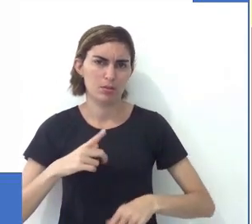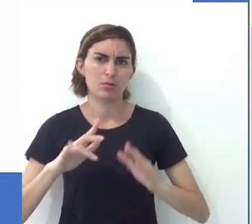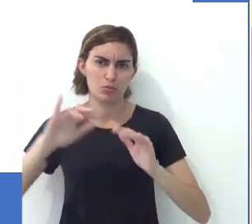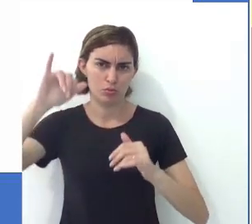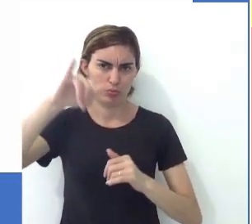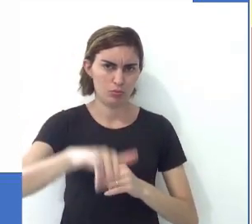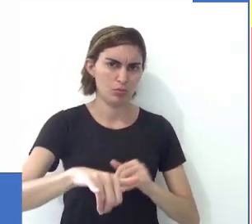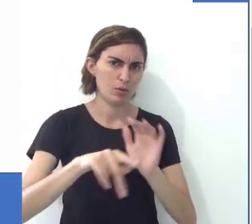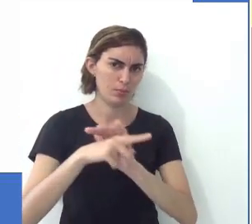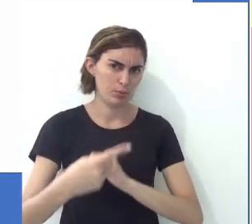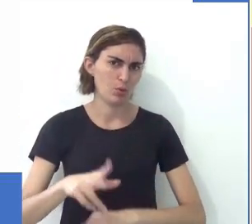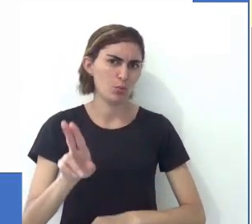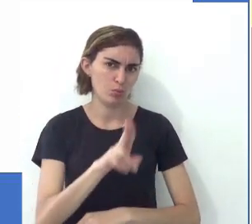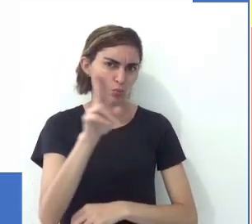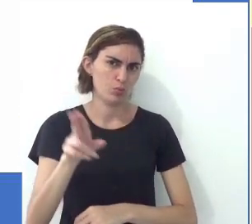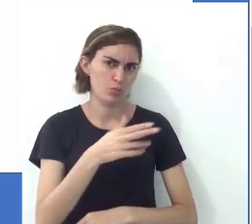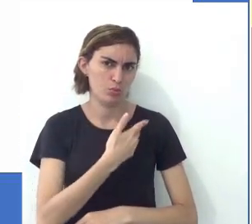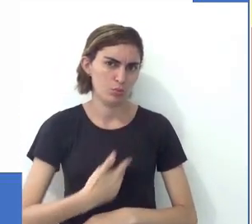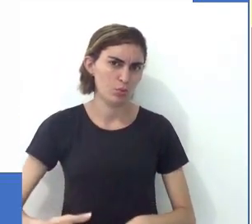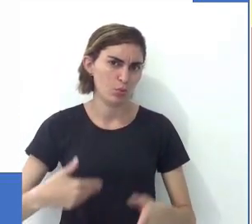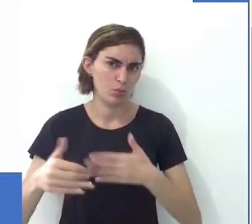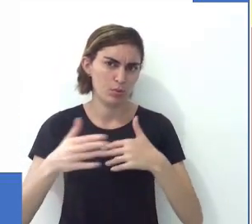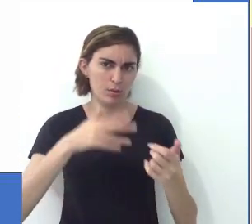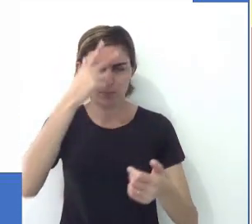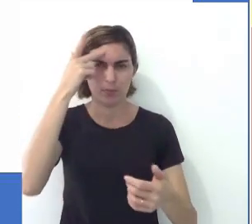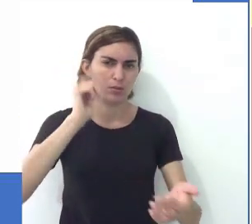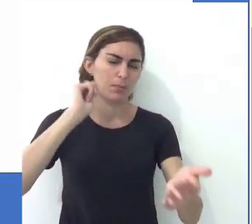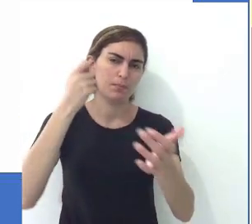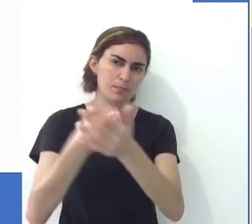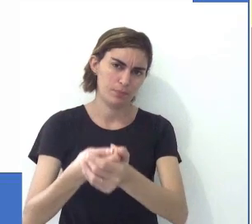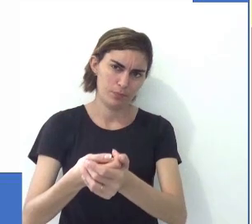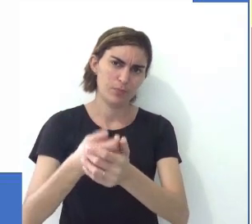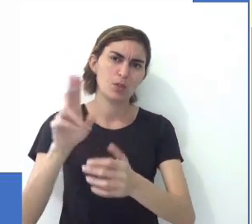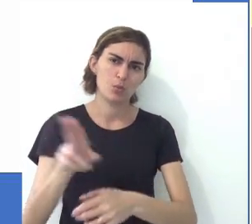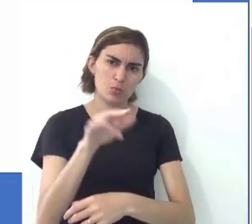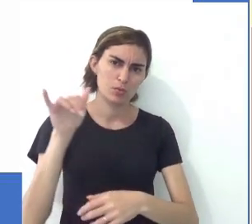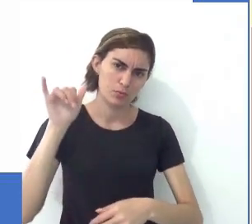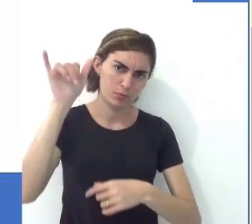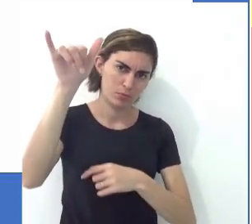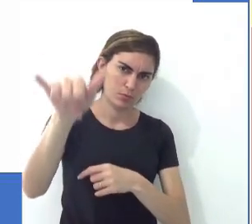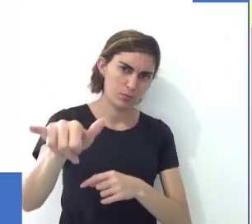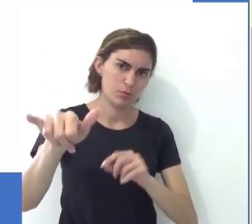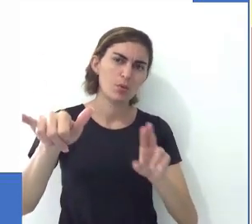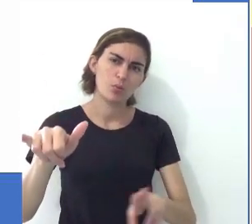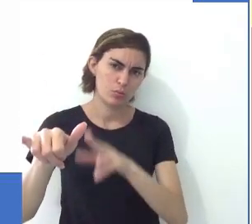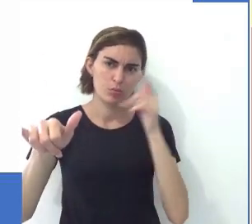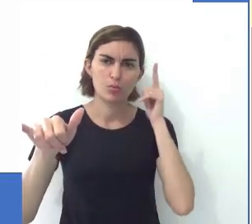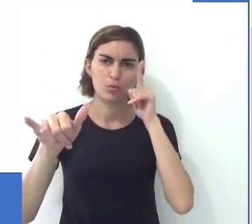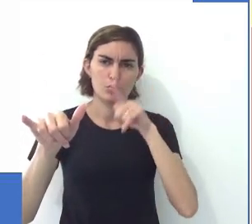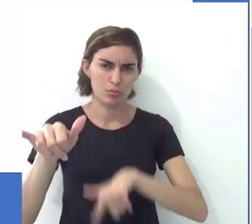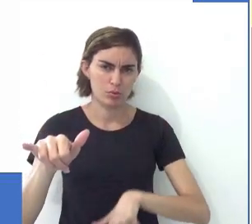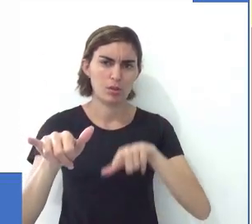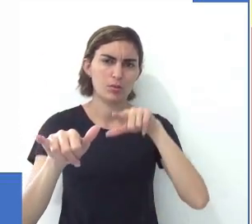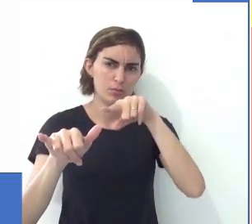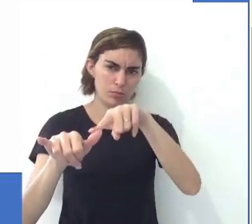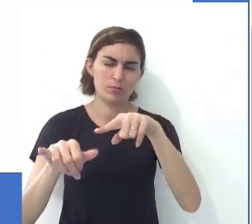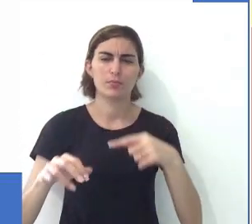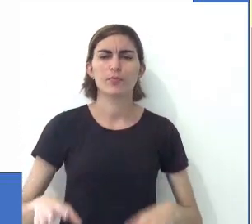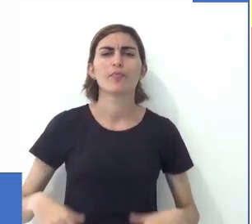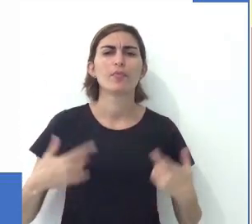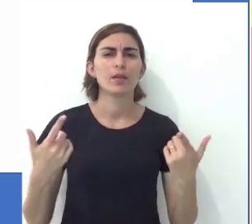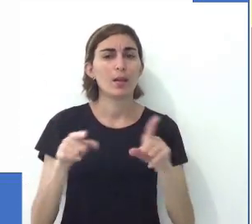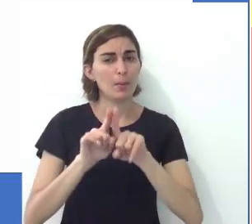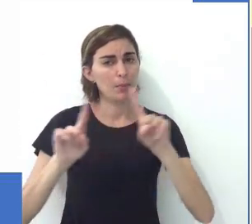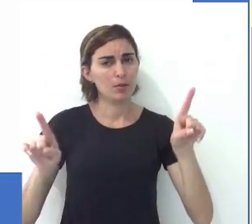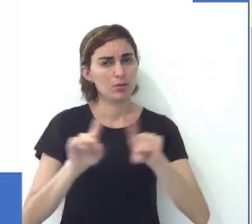tá? Porque existem os aeroportos que são de uso público, né? Qualquer pessoa que pague para fazer uma viagem consegue se deslocar